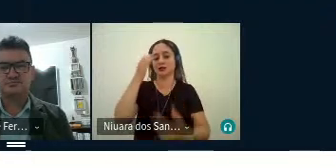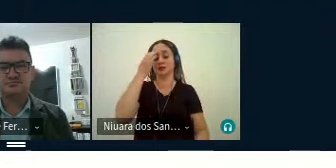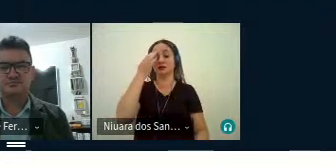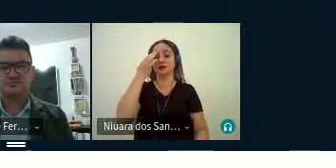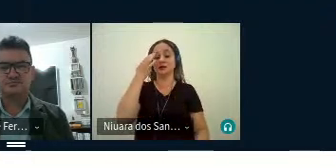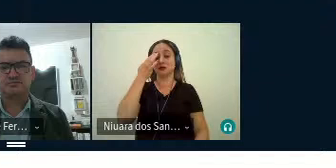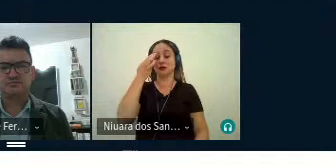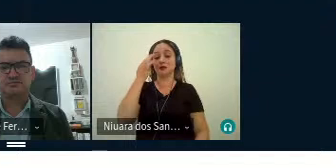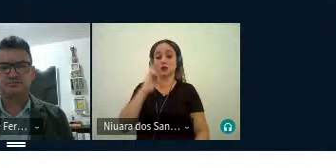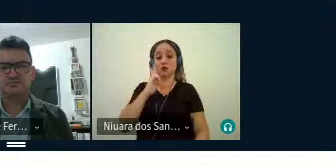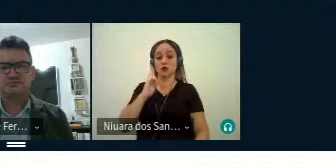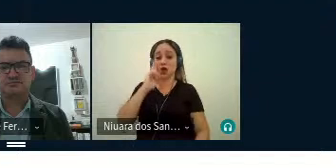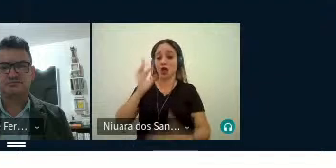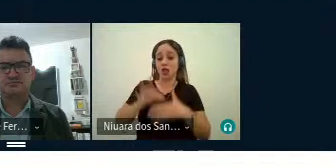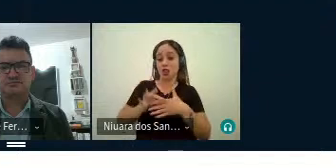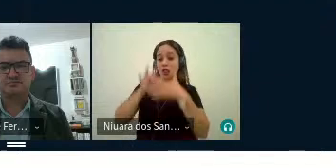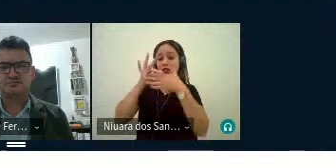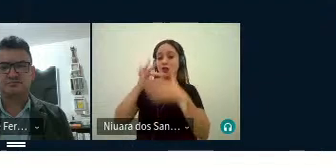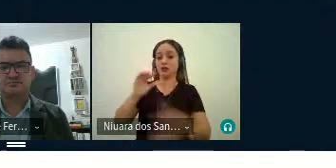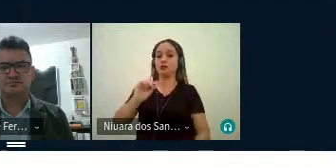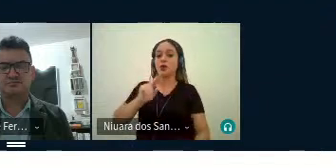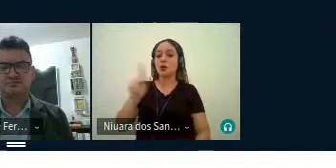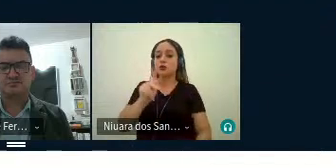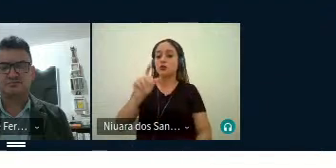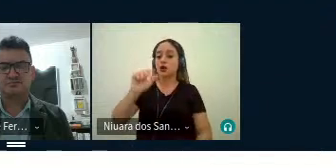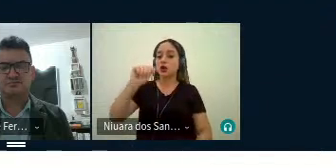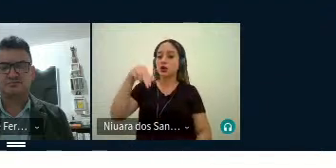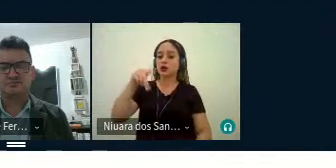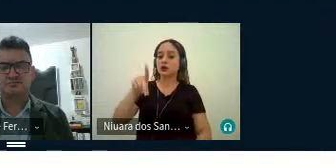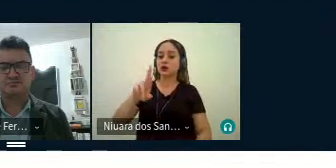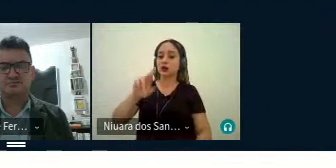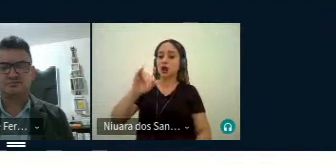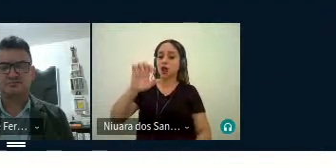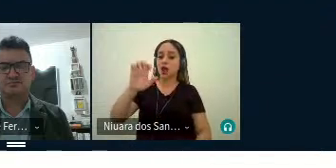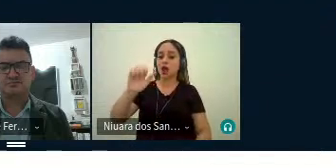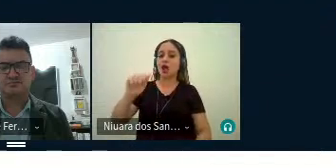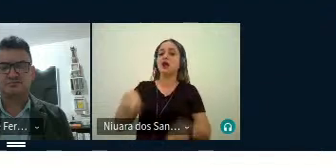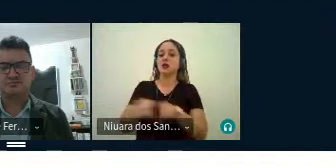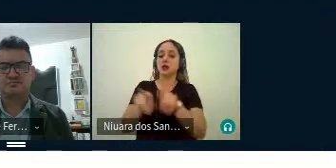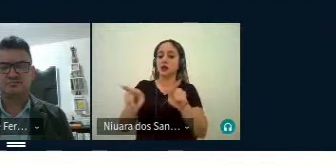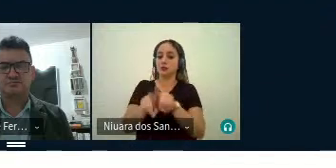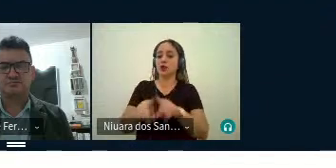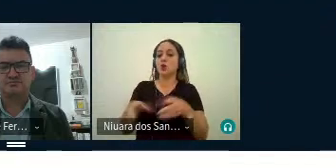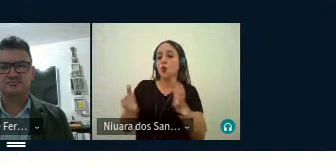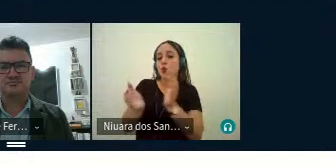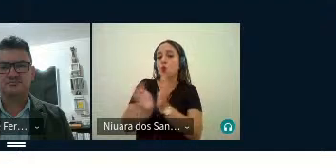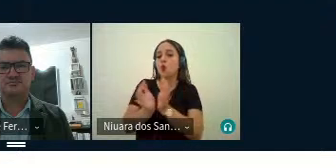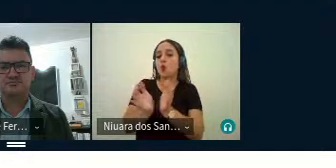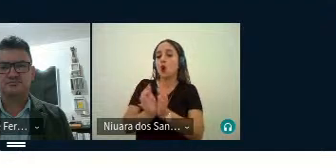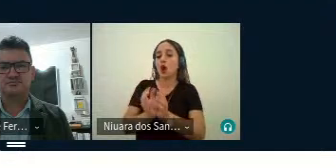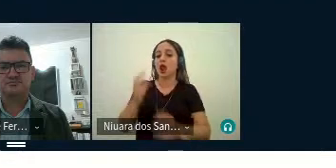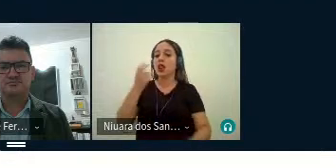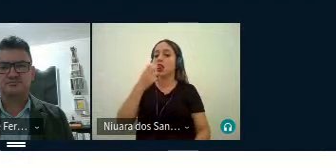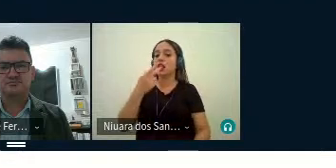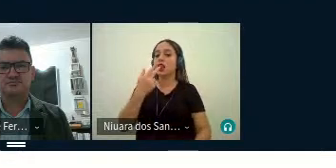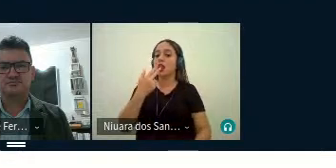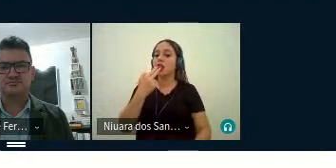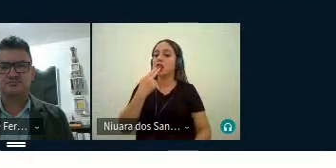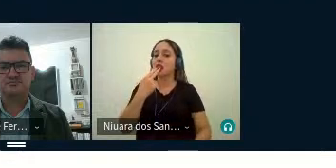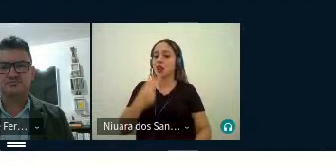liderado por mim, professor Andréia Moraes da Costa, e também pelo grupo Tradução, Línguas e Cultura,